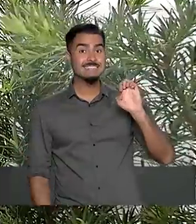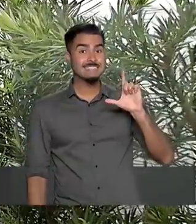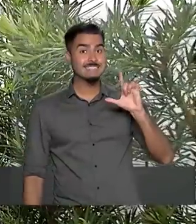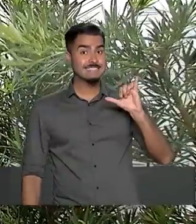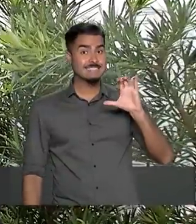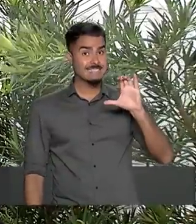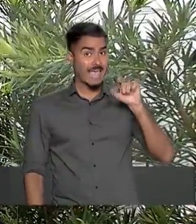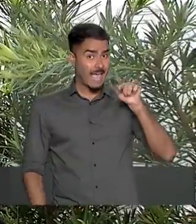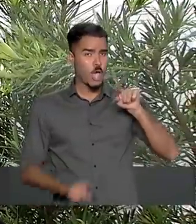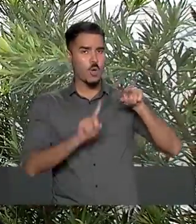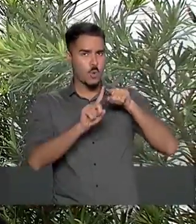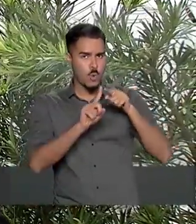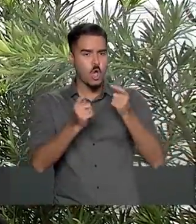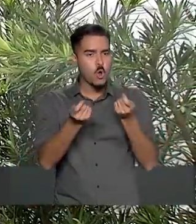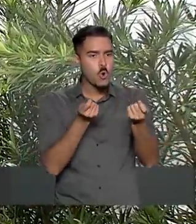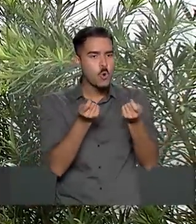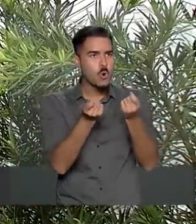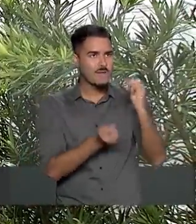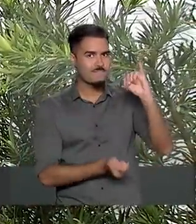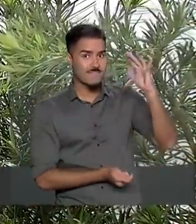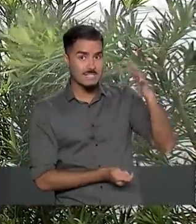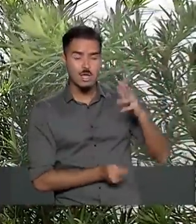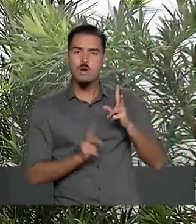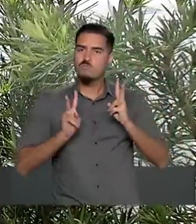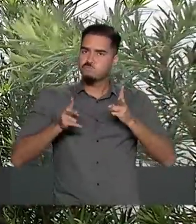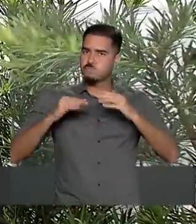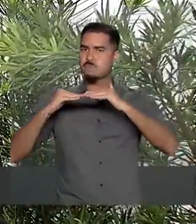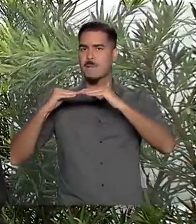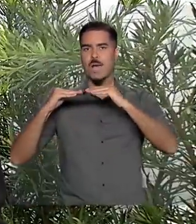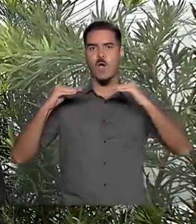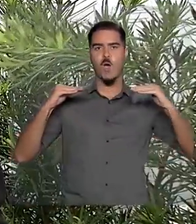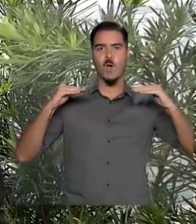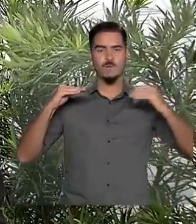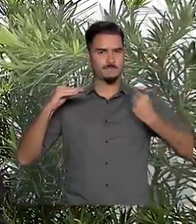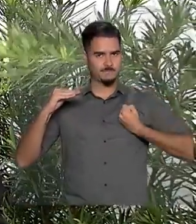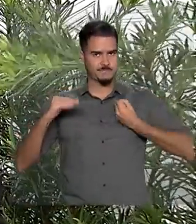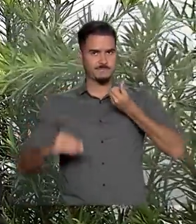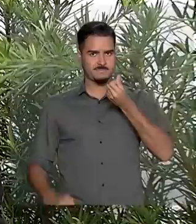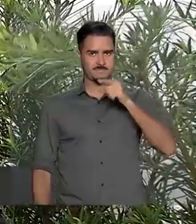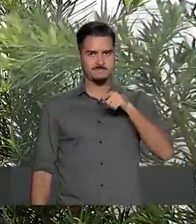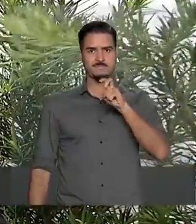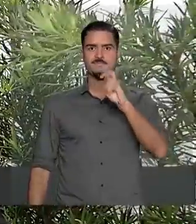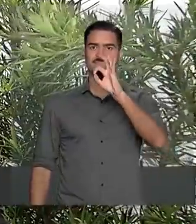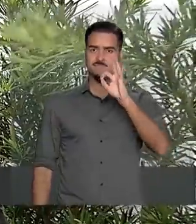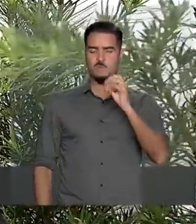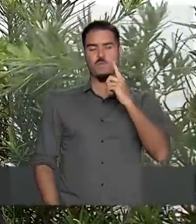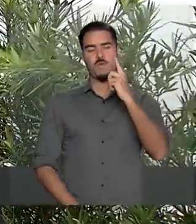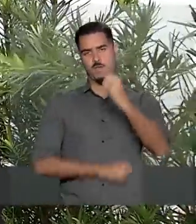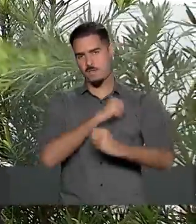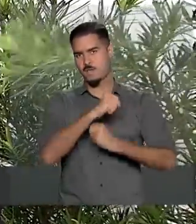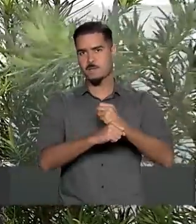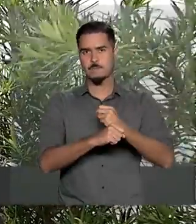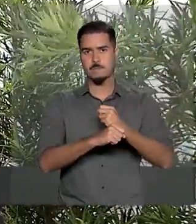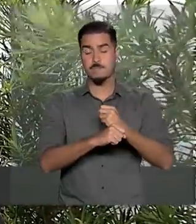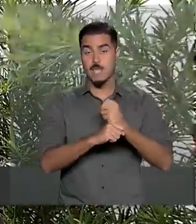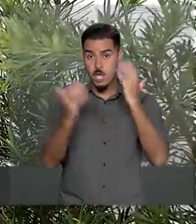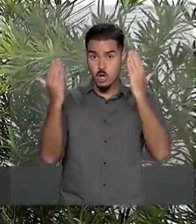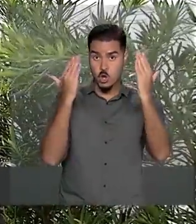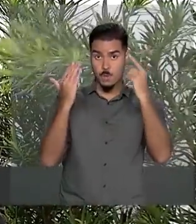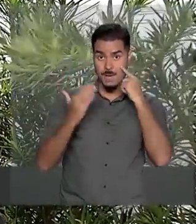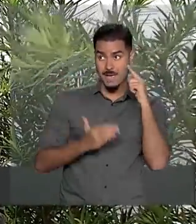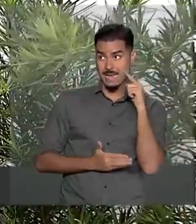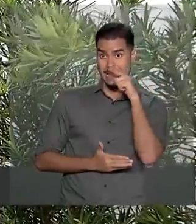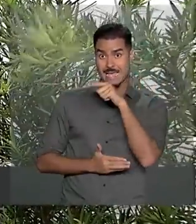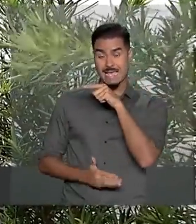o controle da inflação, ela se manteve estável em 6,5% ao ano. Já em relação